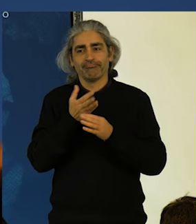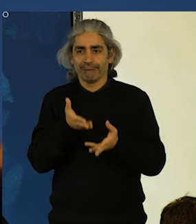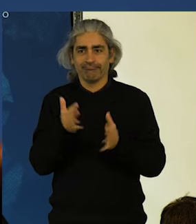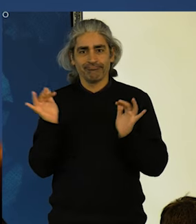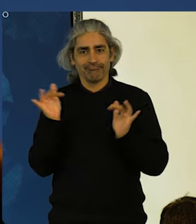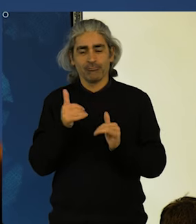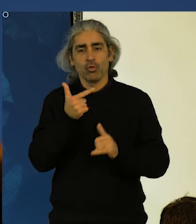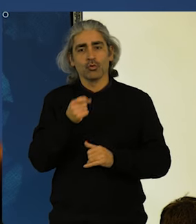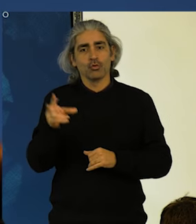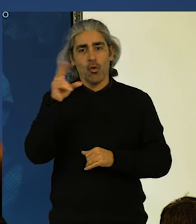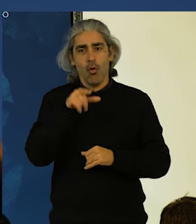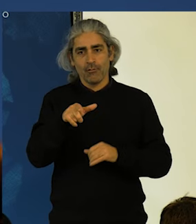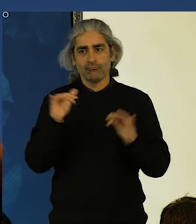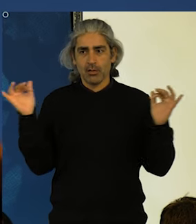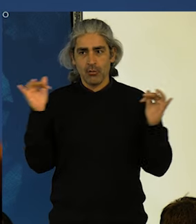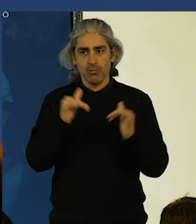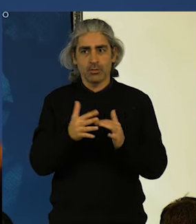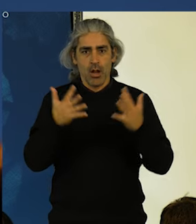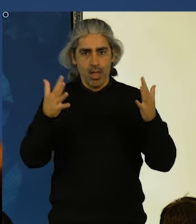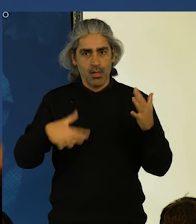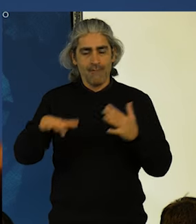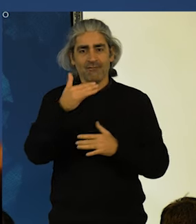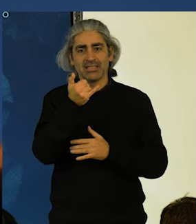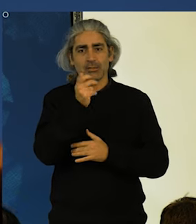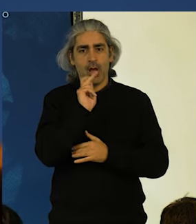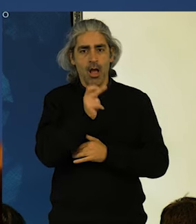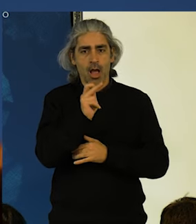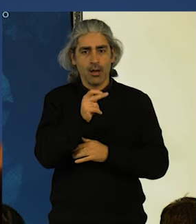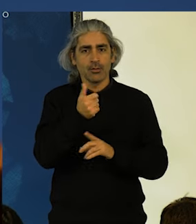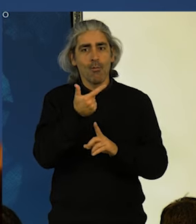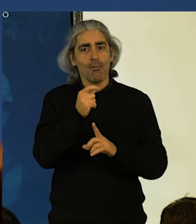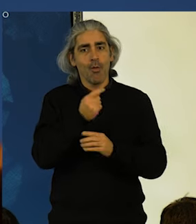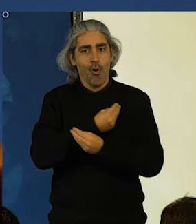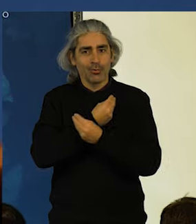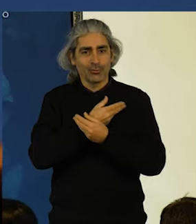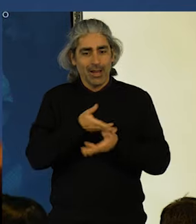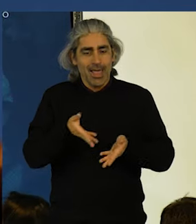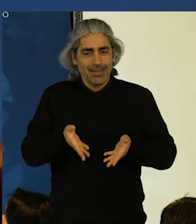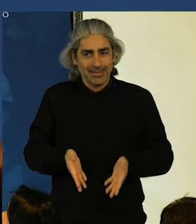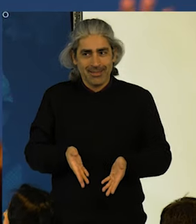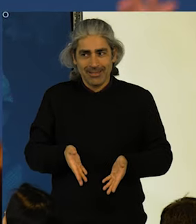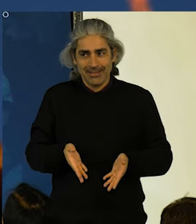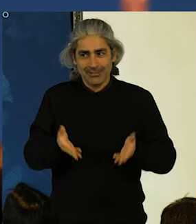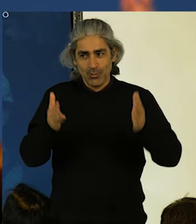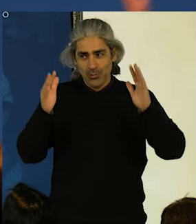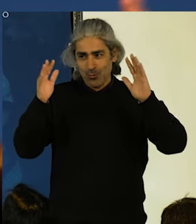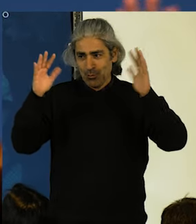Novas, neste grande comício, os 25 anos do Bloco de Esquerda. É festa